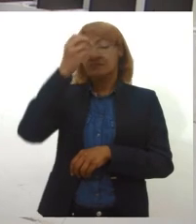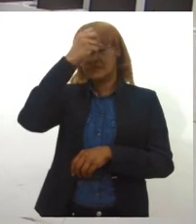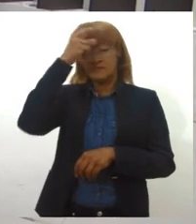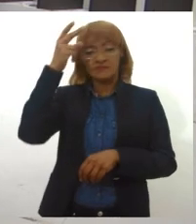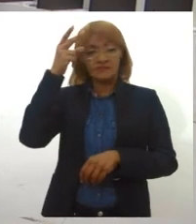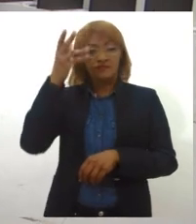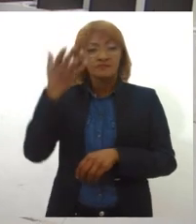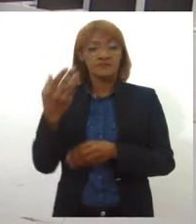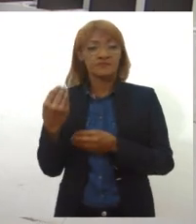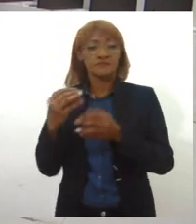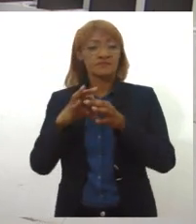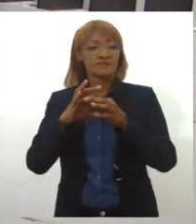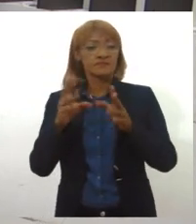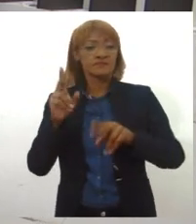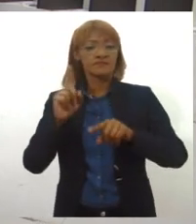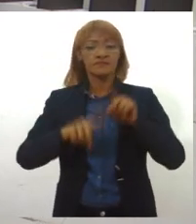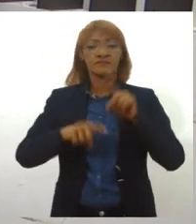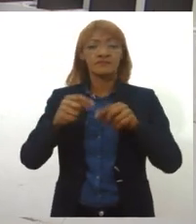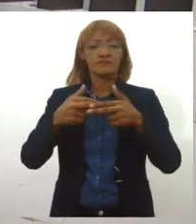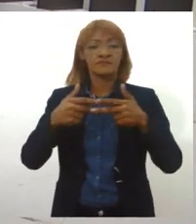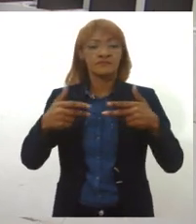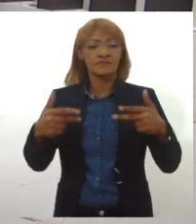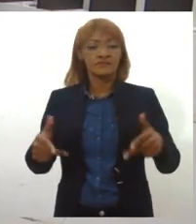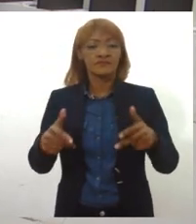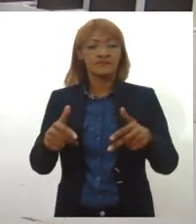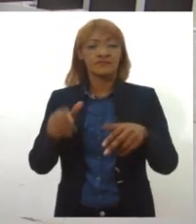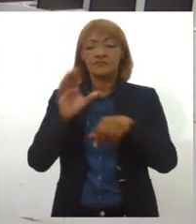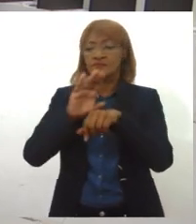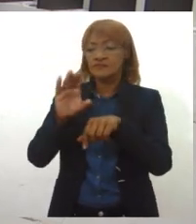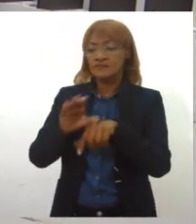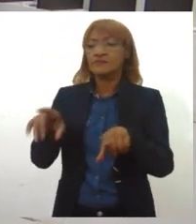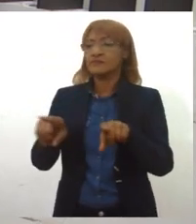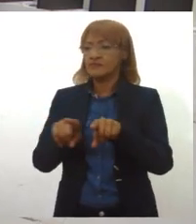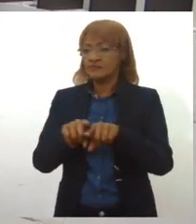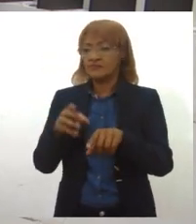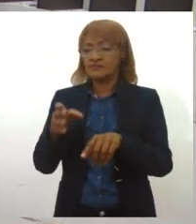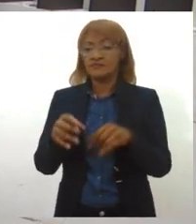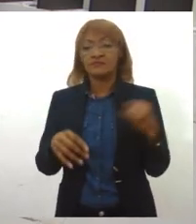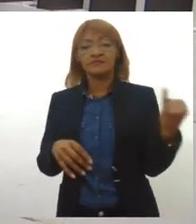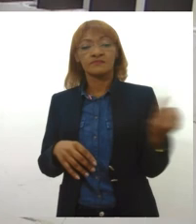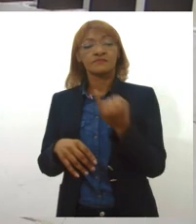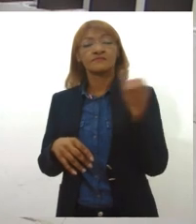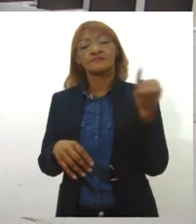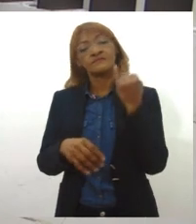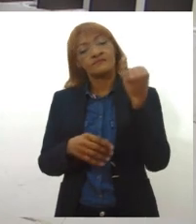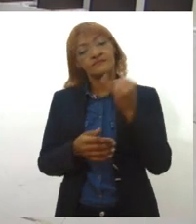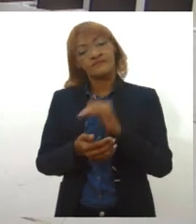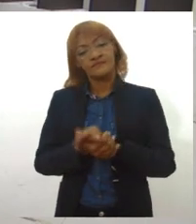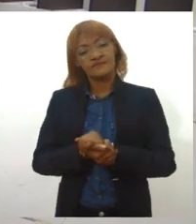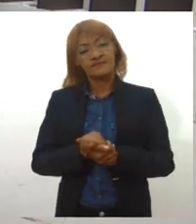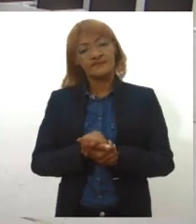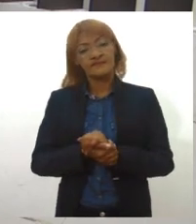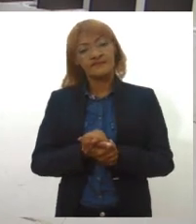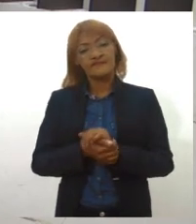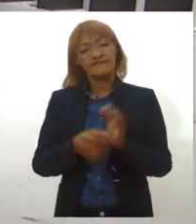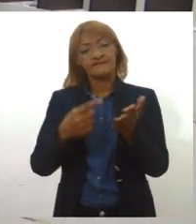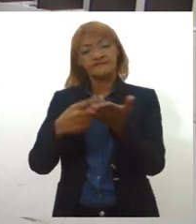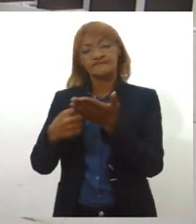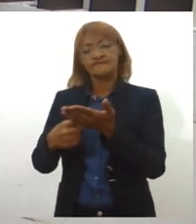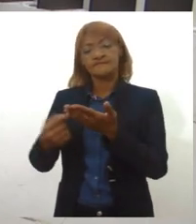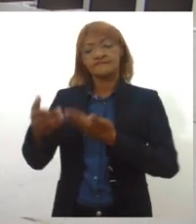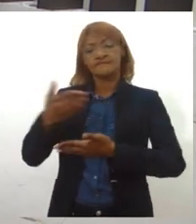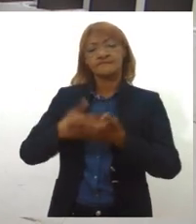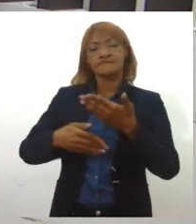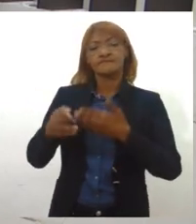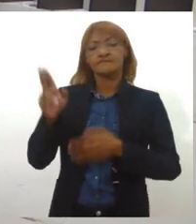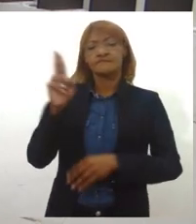com apoio nas competições, capacitação profissional também, que é extremamente importante. A gente fez uma parceria com a escola de arbitragem, então, a gente